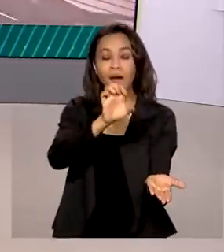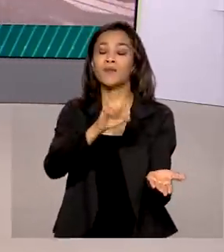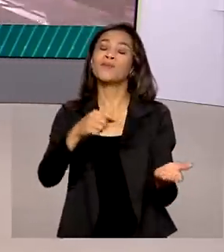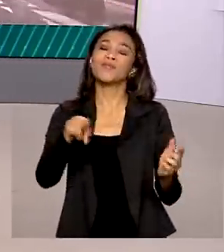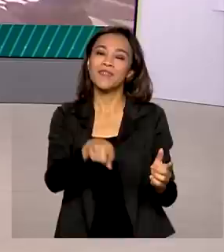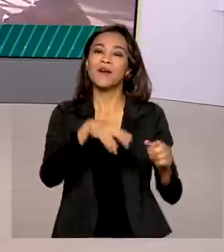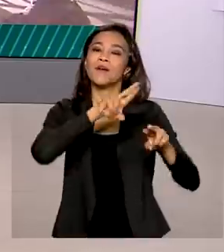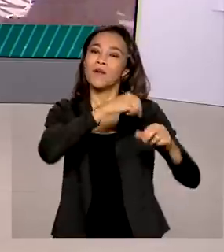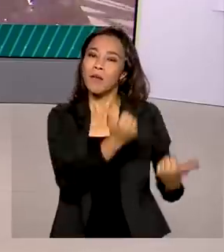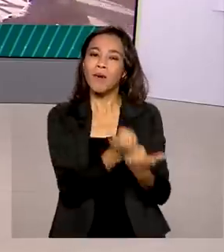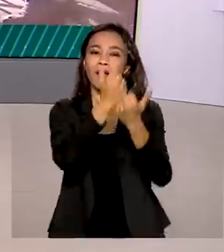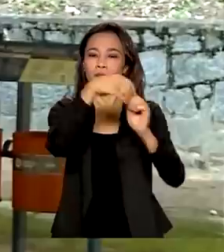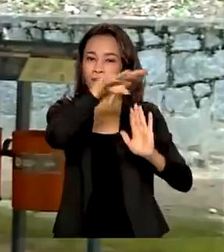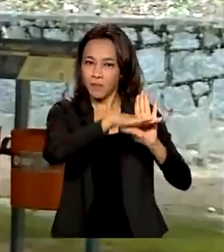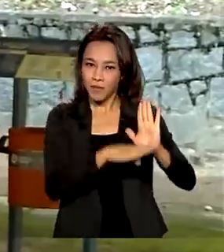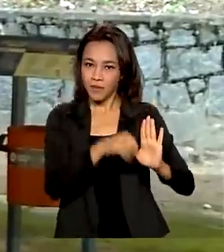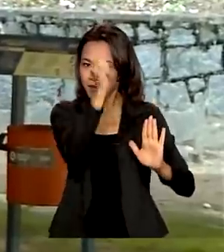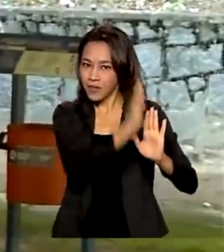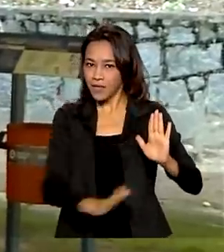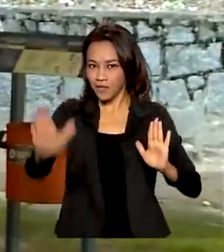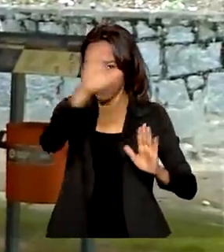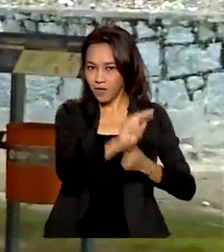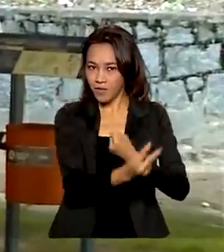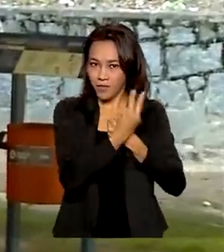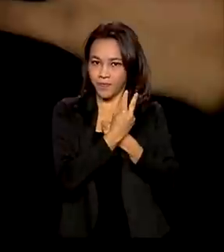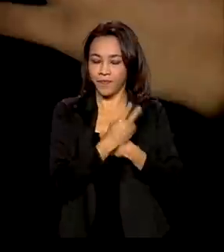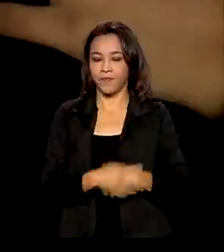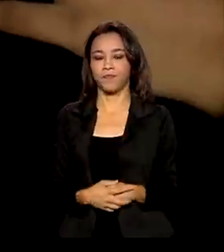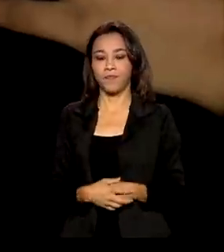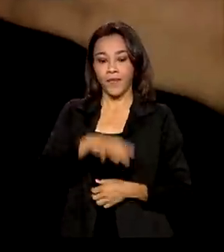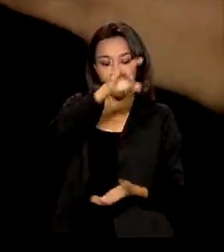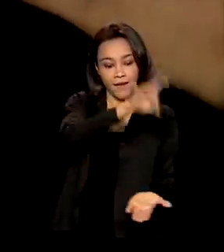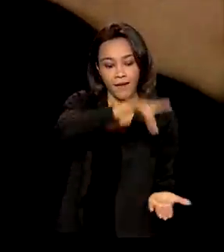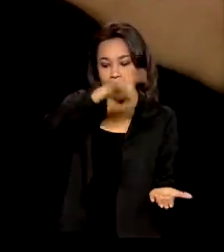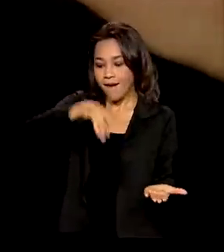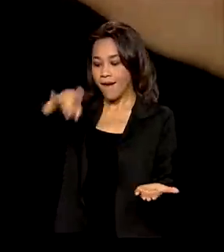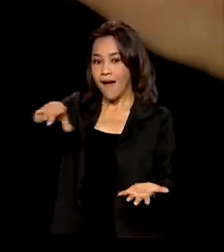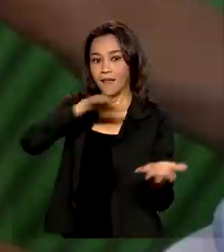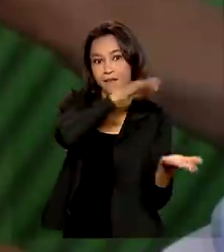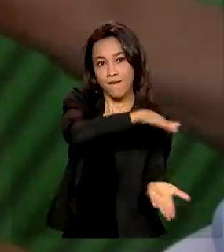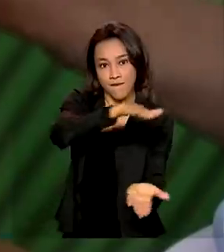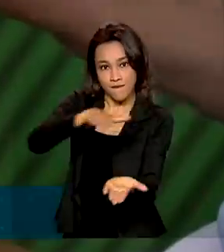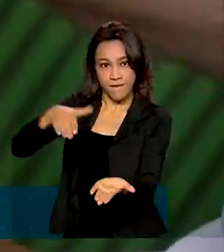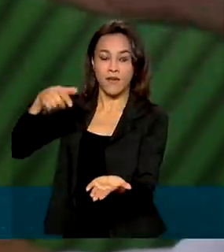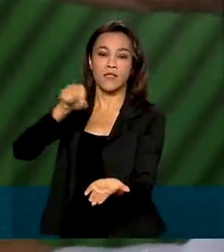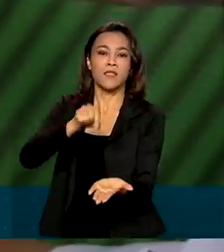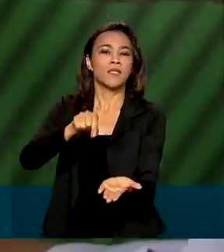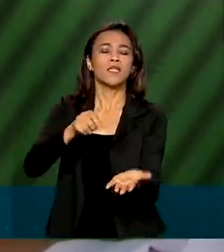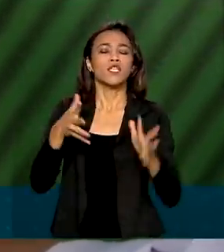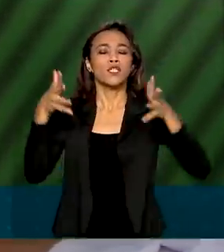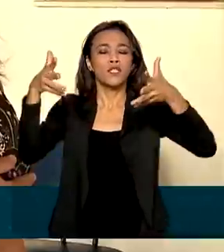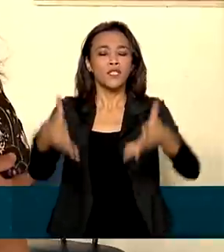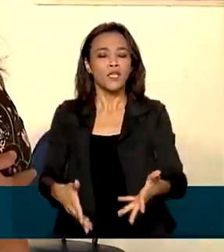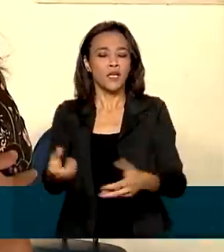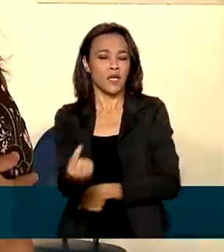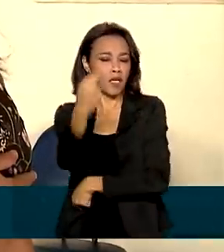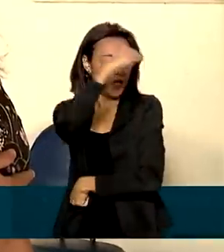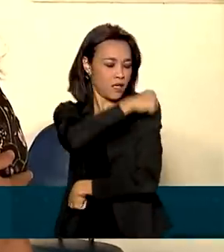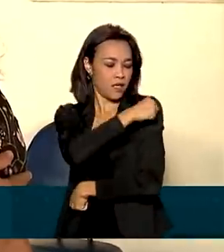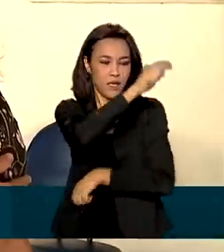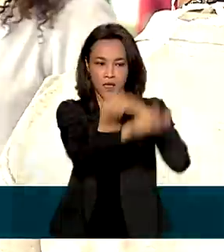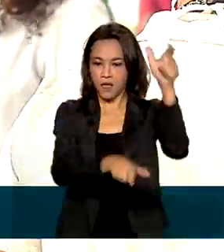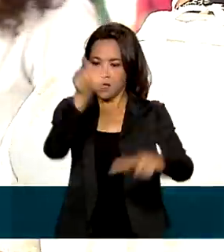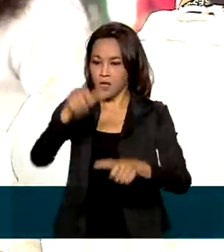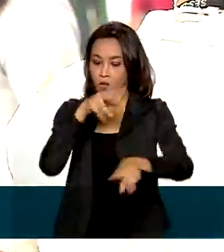Nacional de Imunizações. Cada vacina contra a Covid-19, que chega nos braços dos brasileiros,